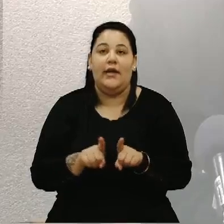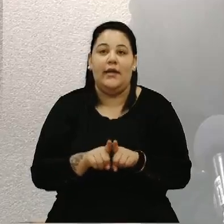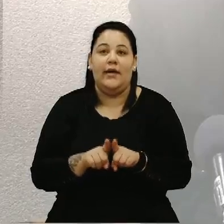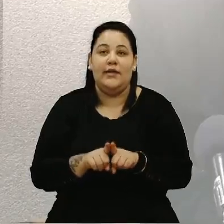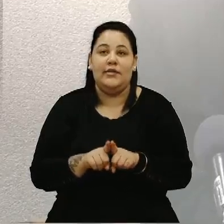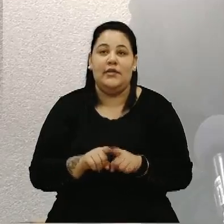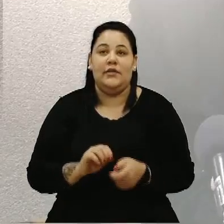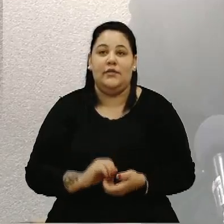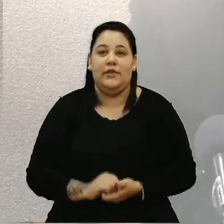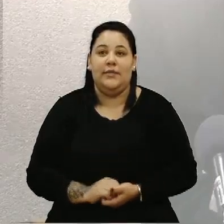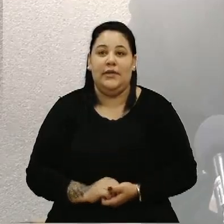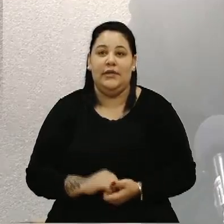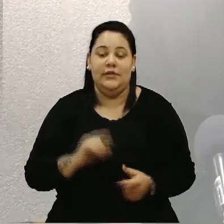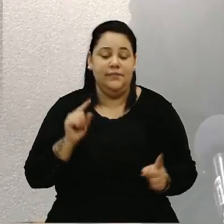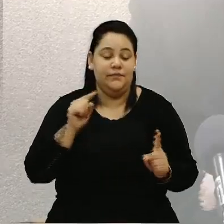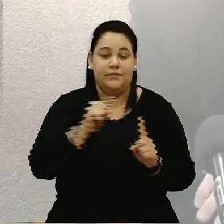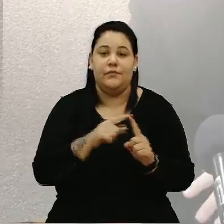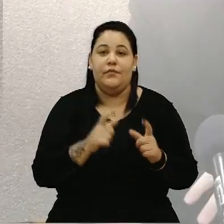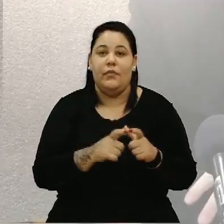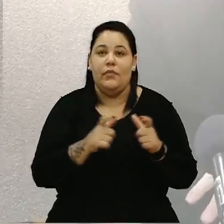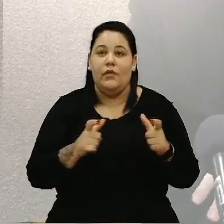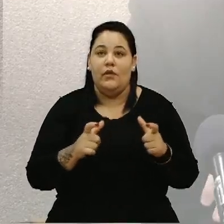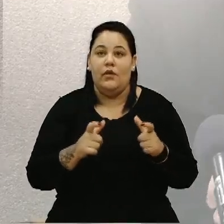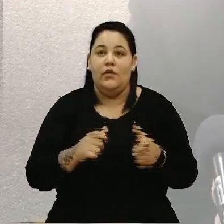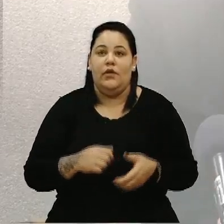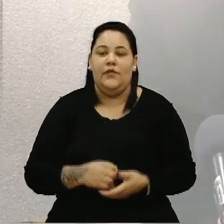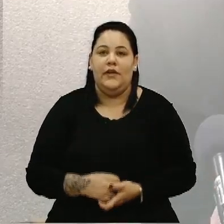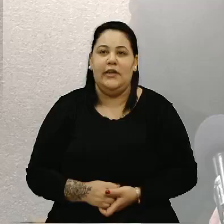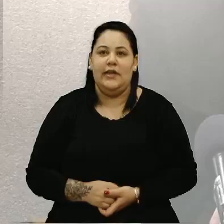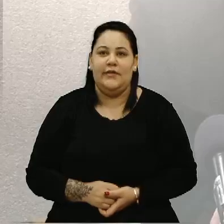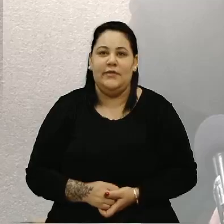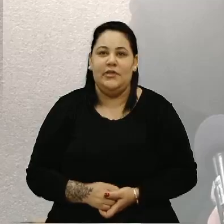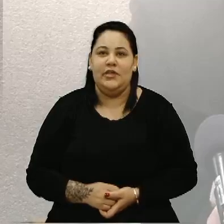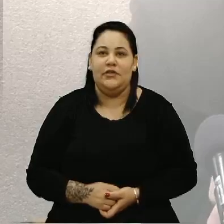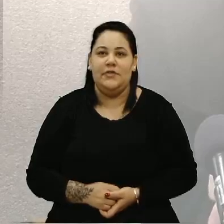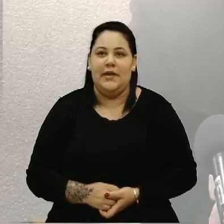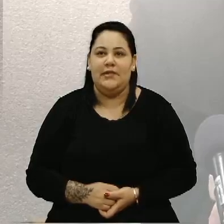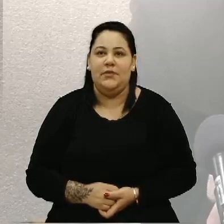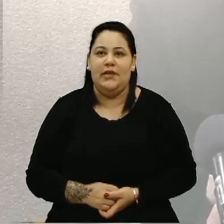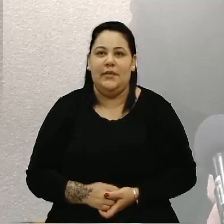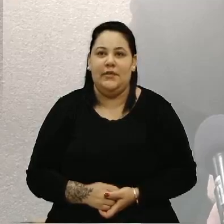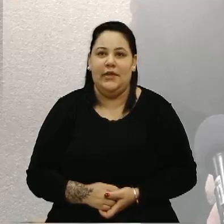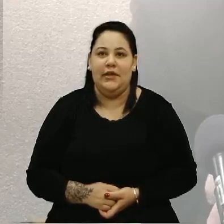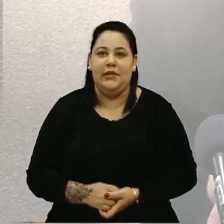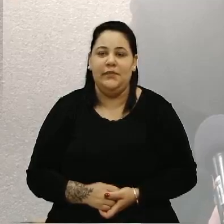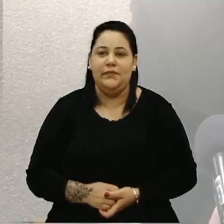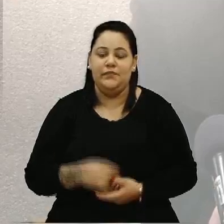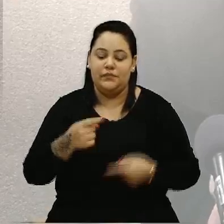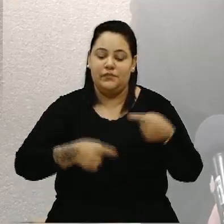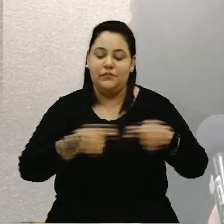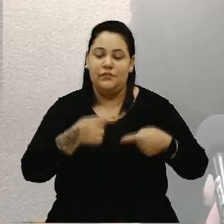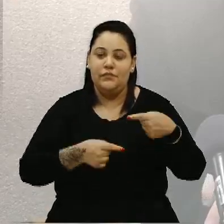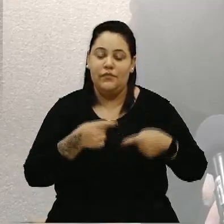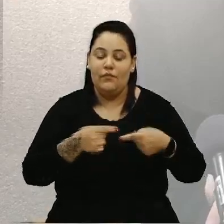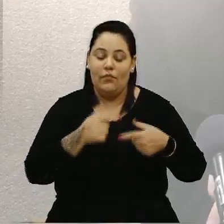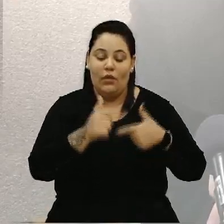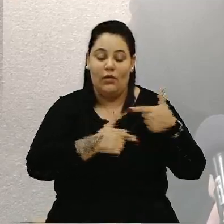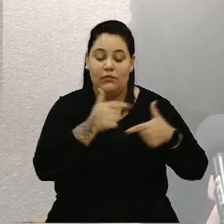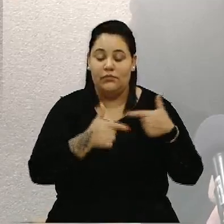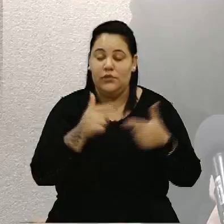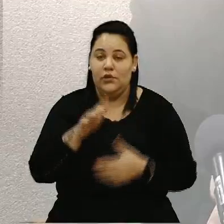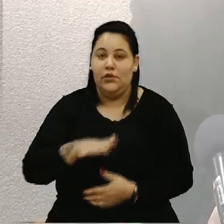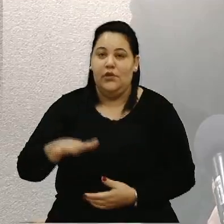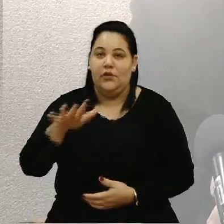cujo objetivo maior é sempre dar maior eficiência às discussões, às ações, ao trabalho. Então, a